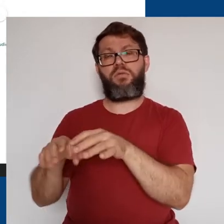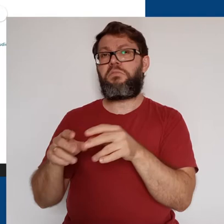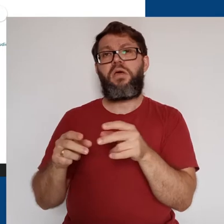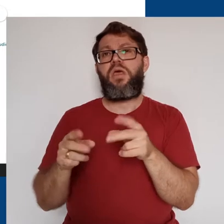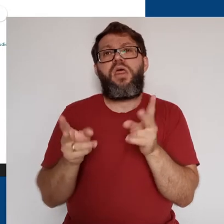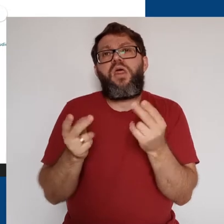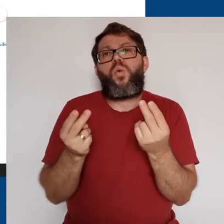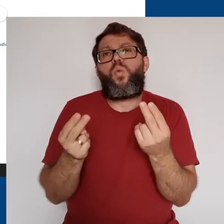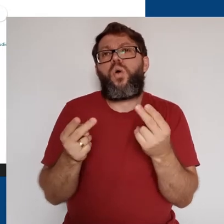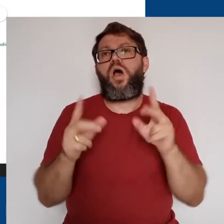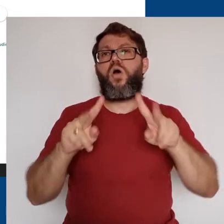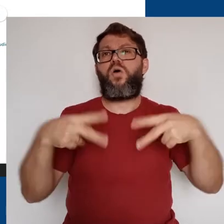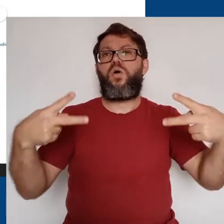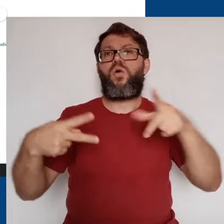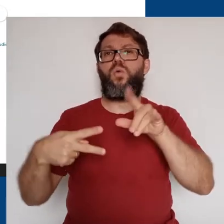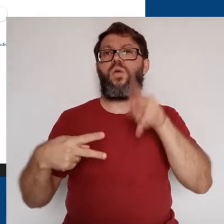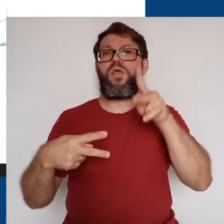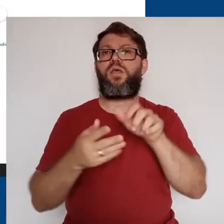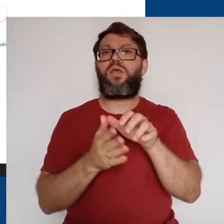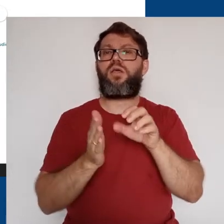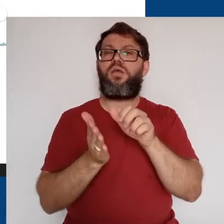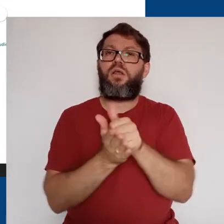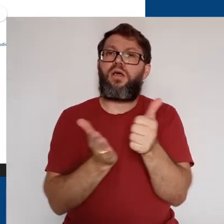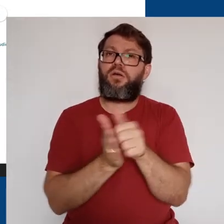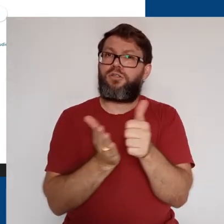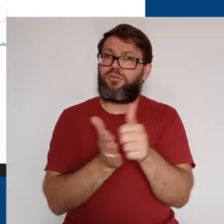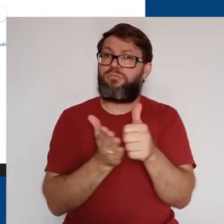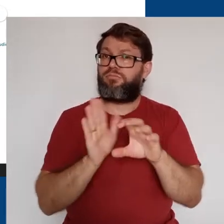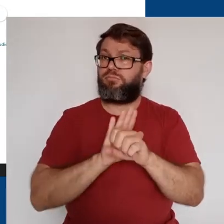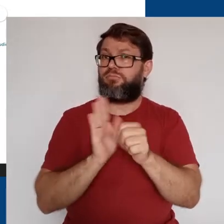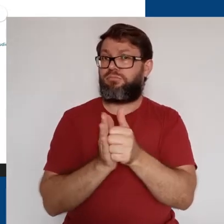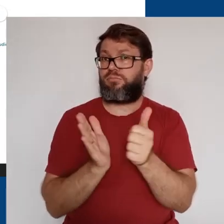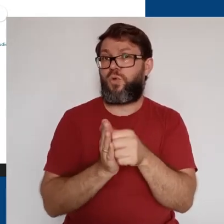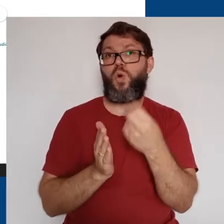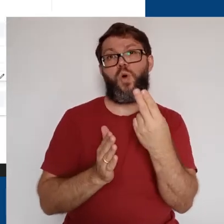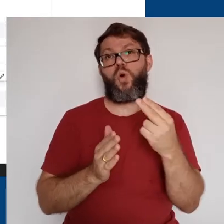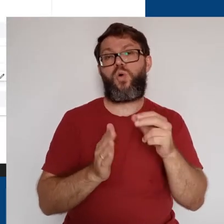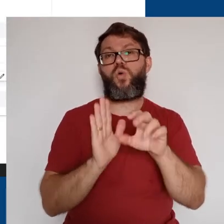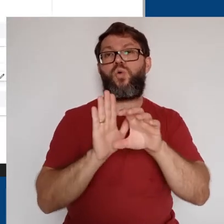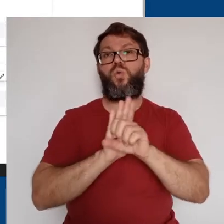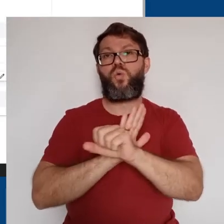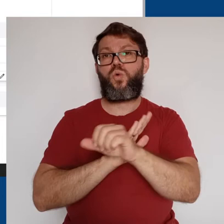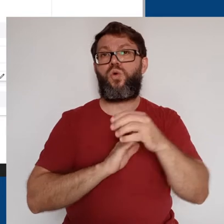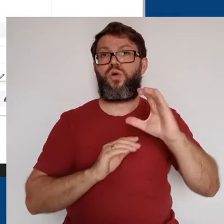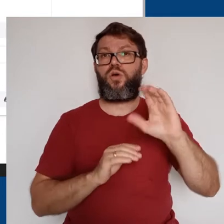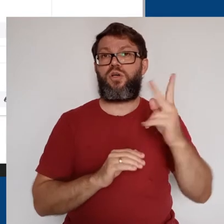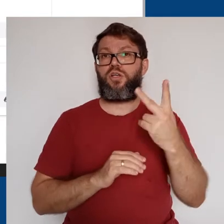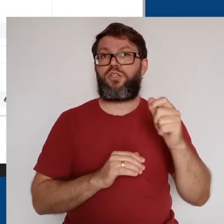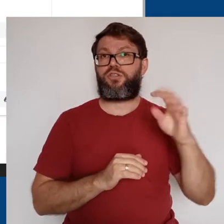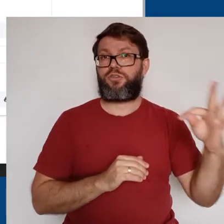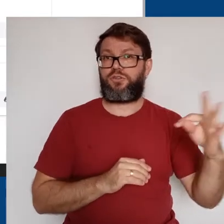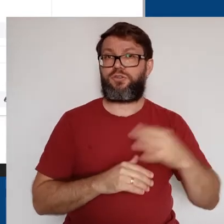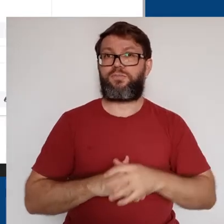de aula, assim como foi feito com o link do Google Agenda ou enviado pelo Google Chat.